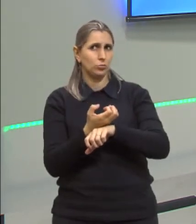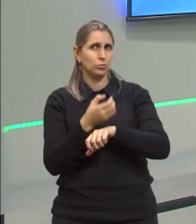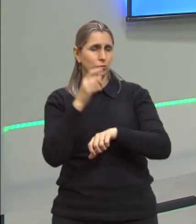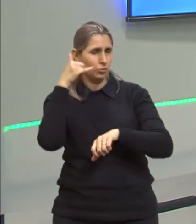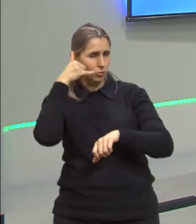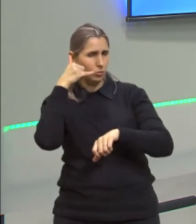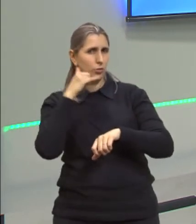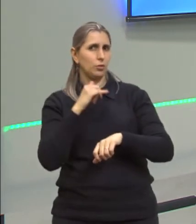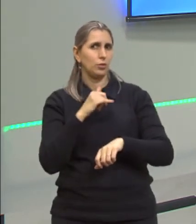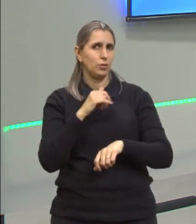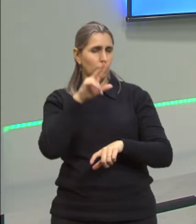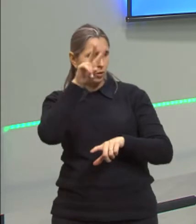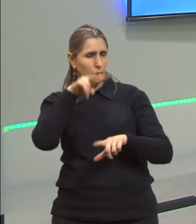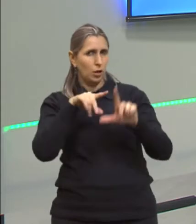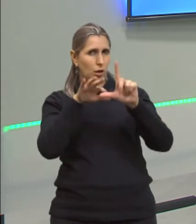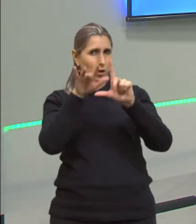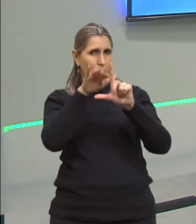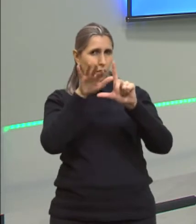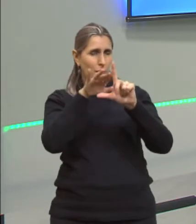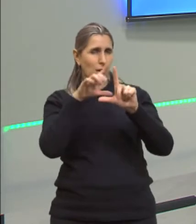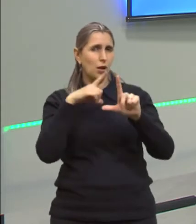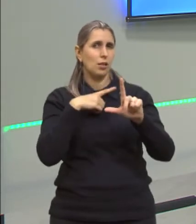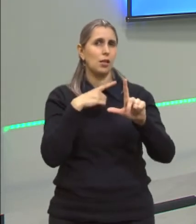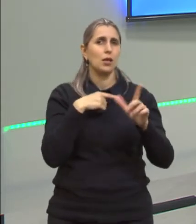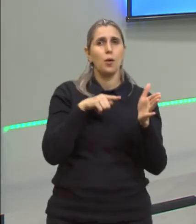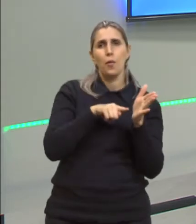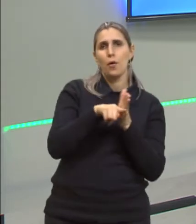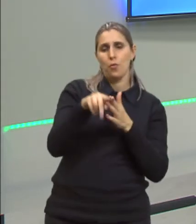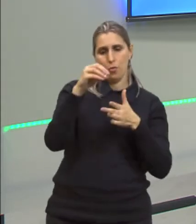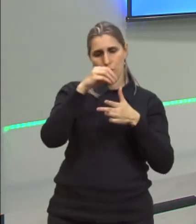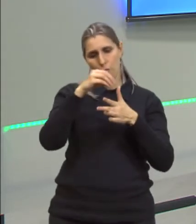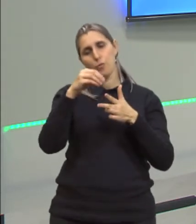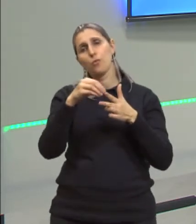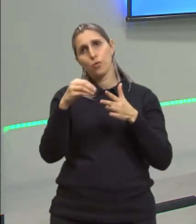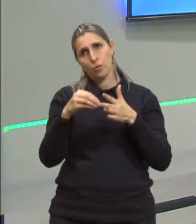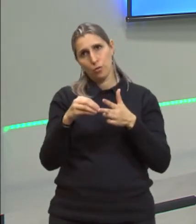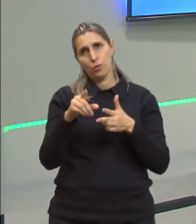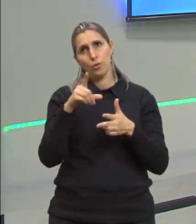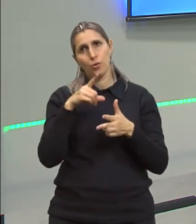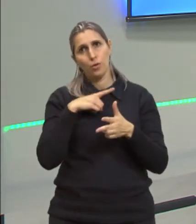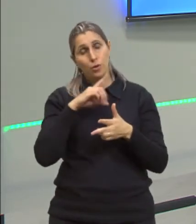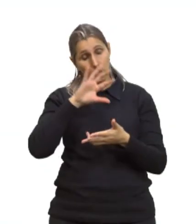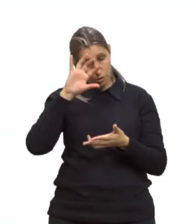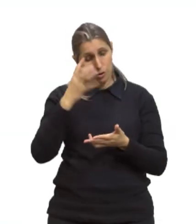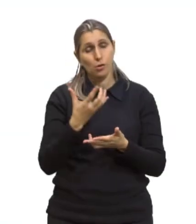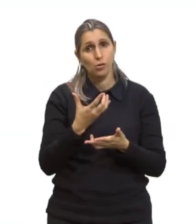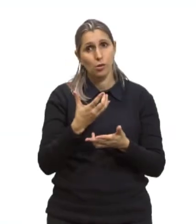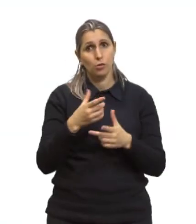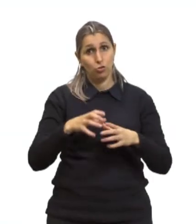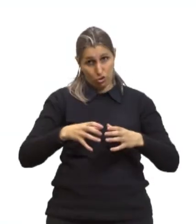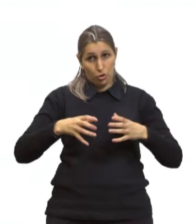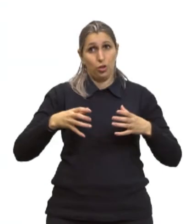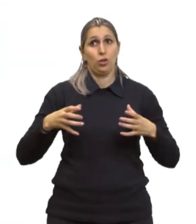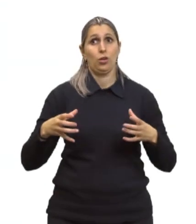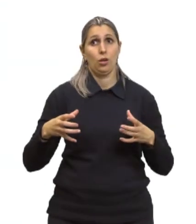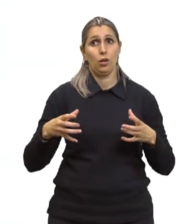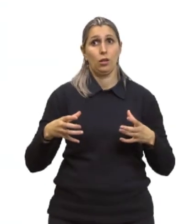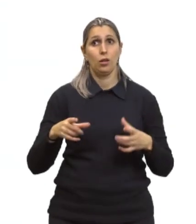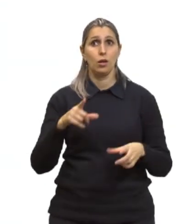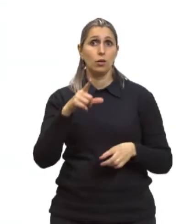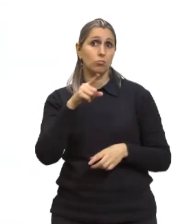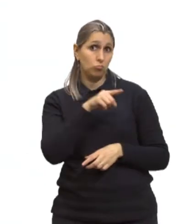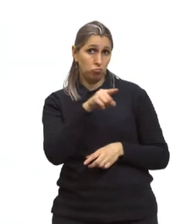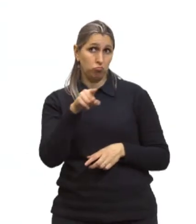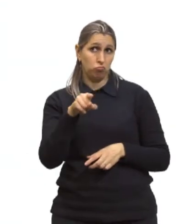celular, que lê o QR Code. Aqui tem exercício do Enem, o exercício resolvido de dilatação, então você